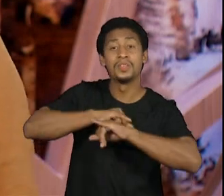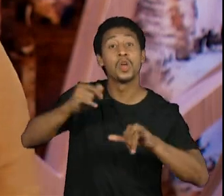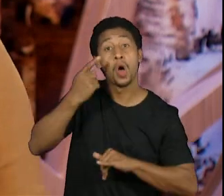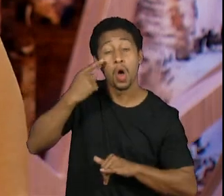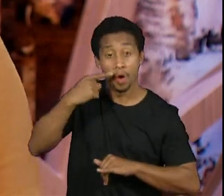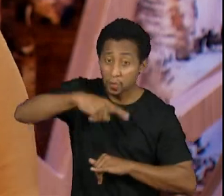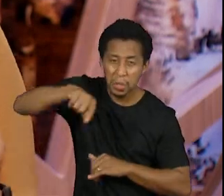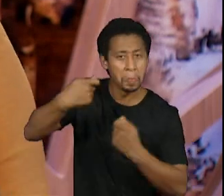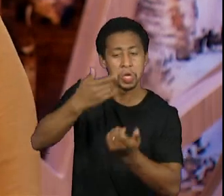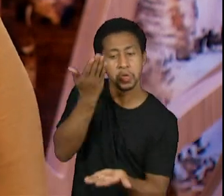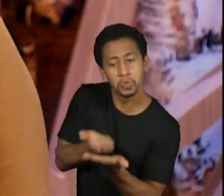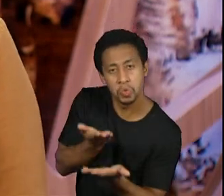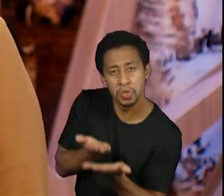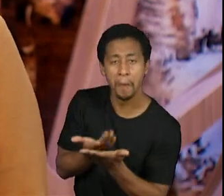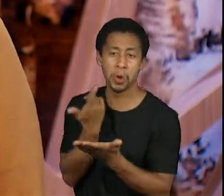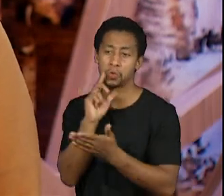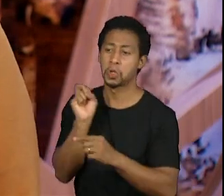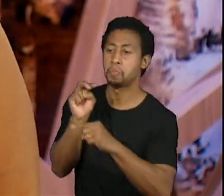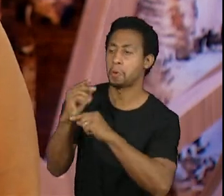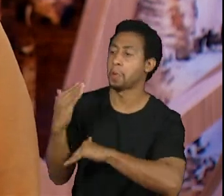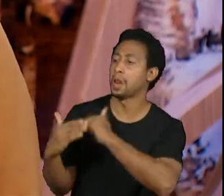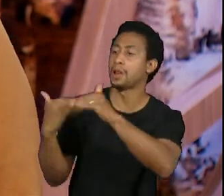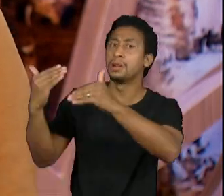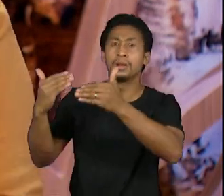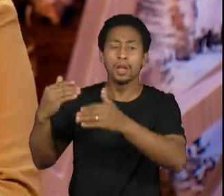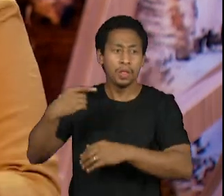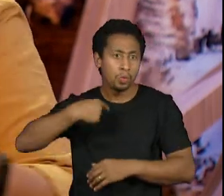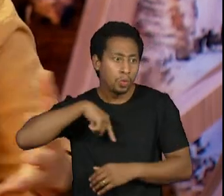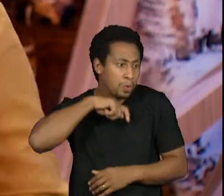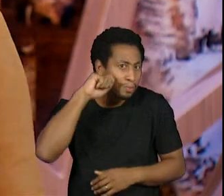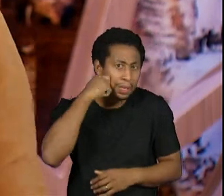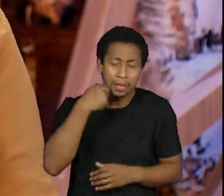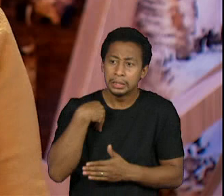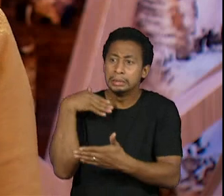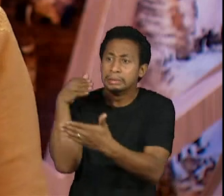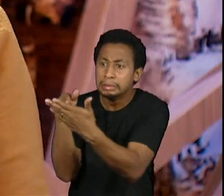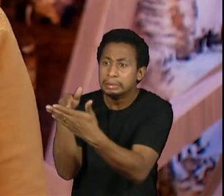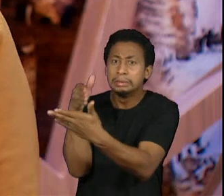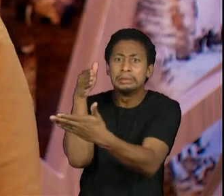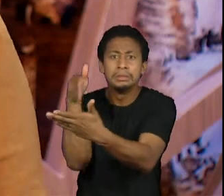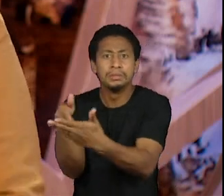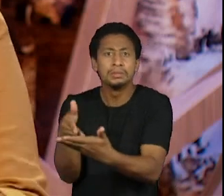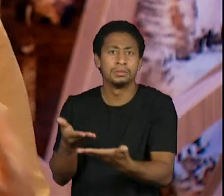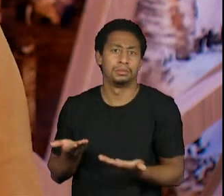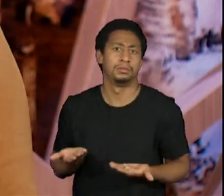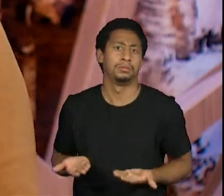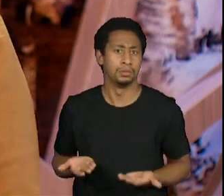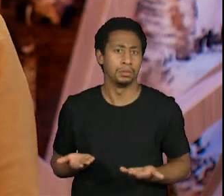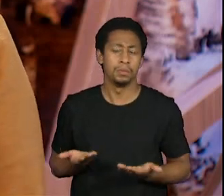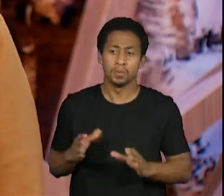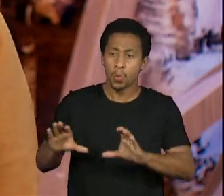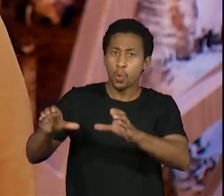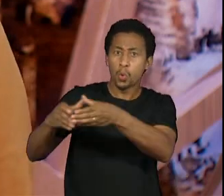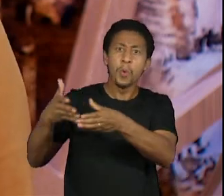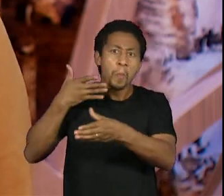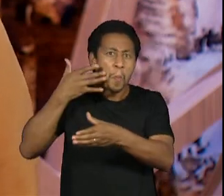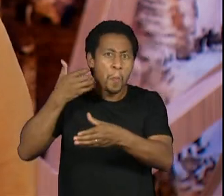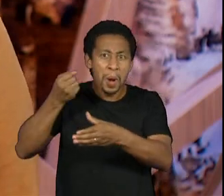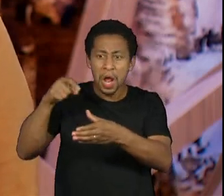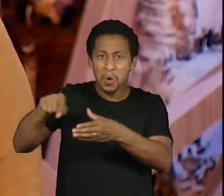que talvez a gente nunca chegue lá, né? Que esses lugares, a gente entende como massa hegemônica, né? Como população brasileira.